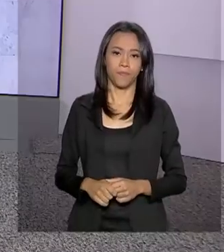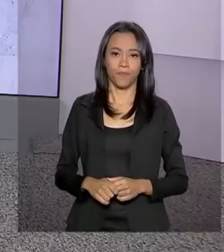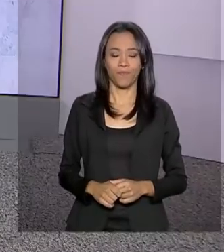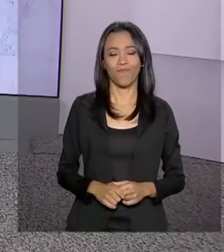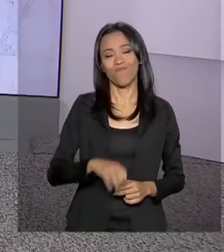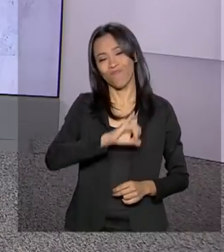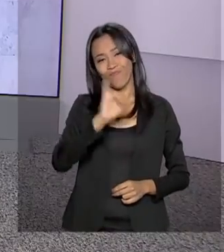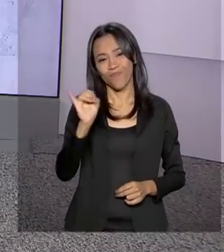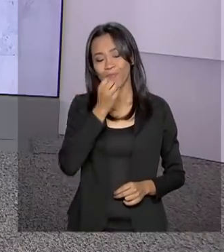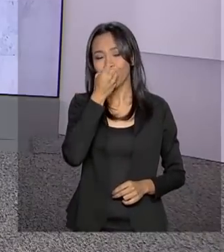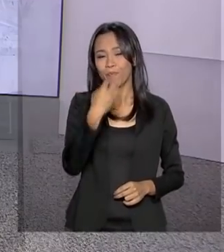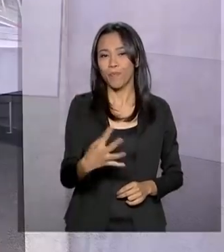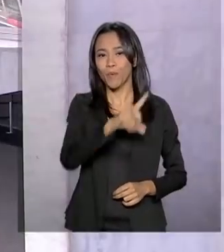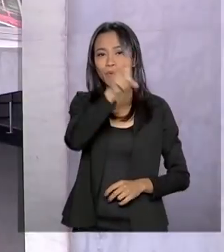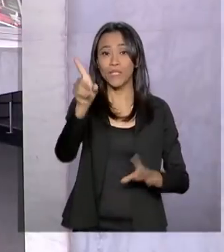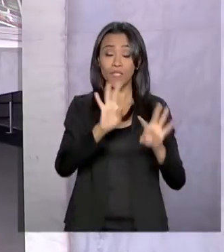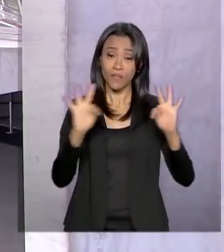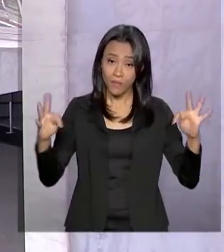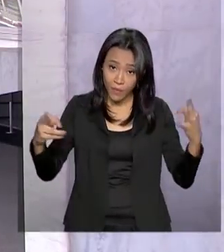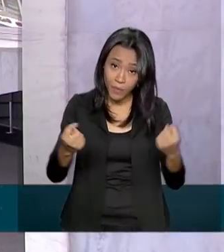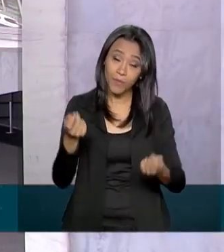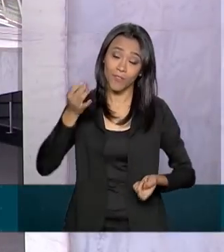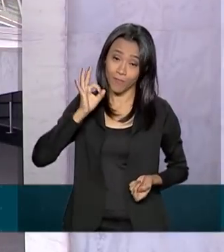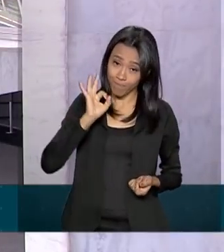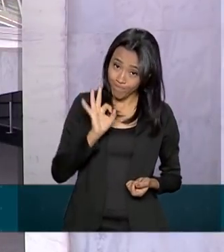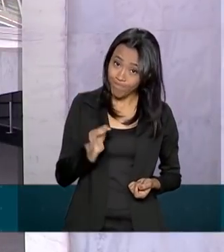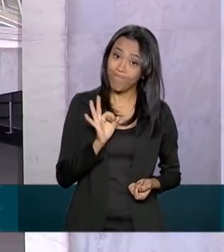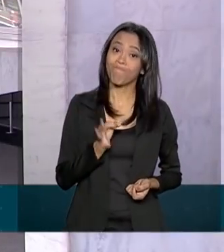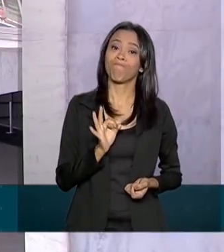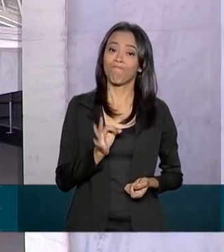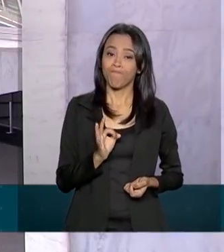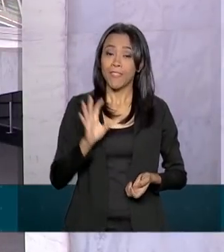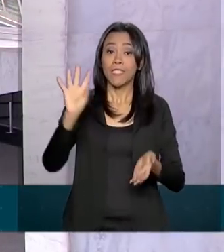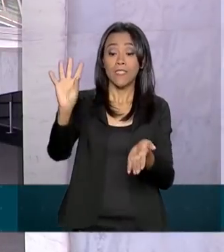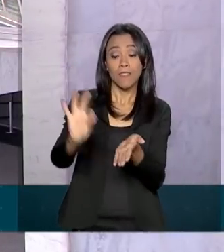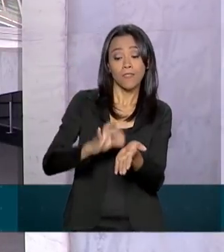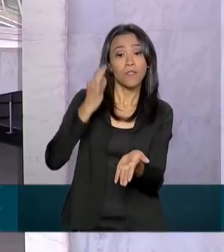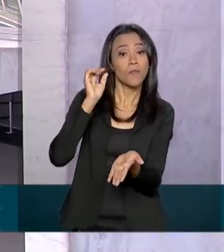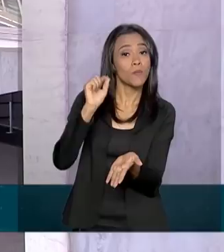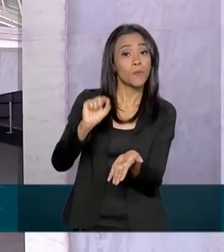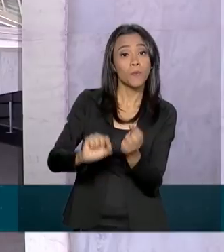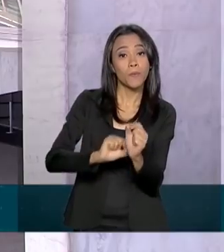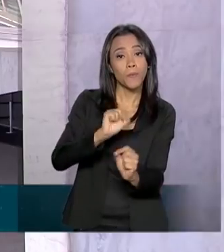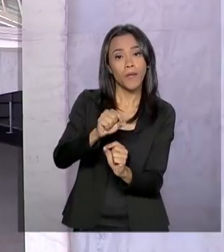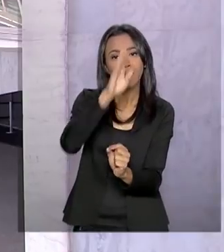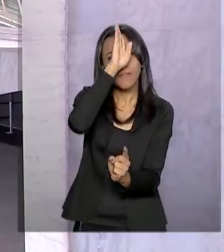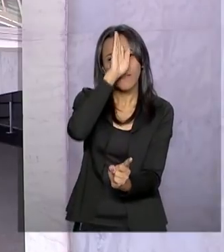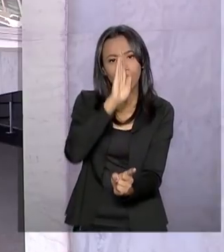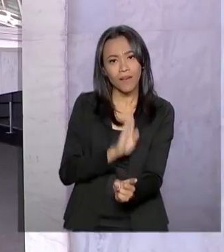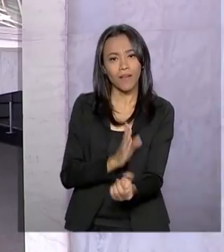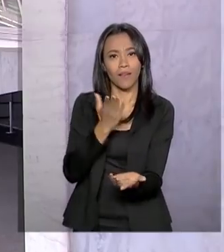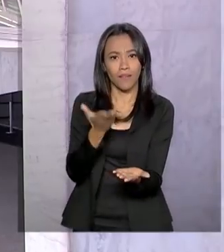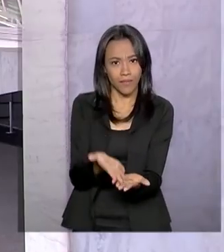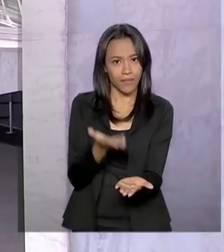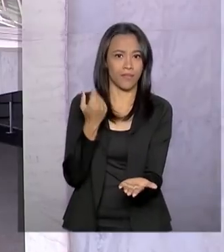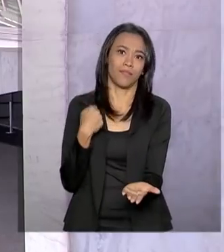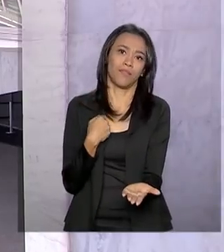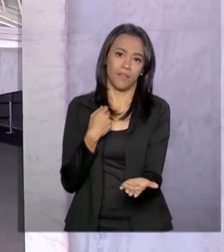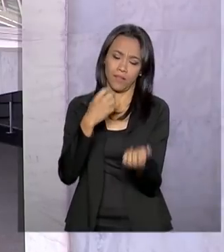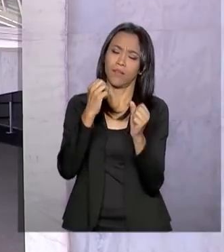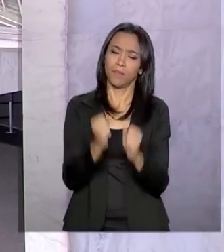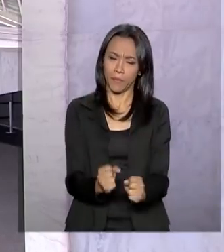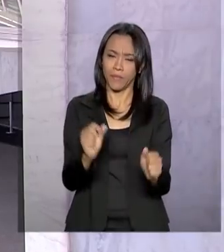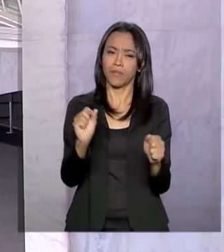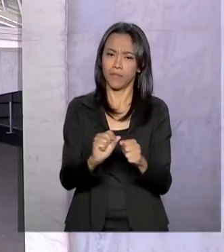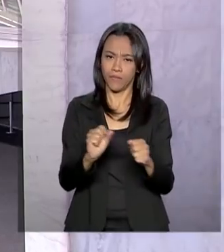Olá Carla, bom dia, um bom dia a todos. É isso mesmo, as inscrições são gratuitas e podem ser feitas